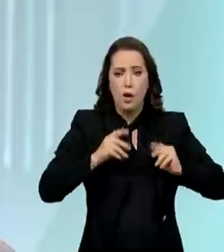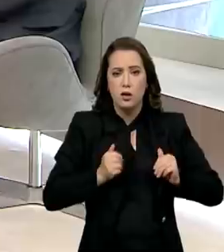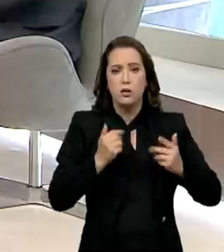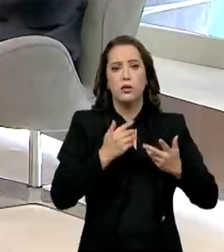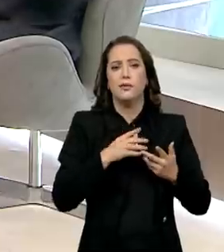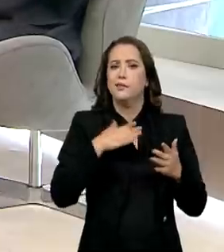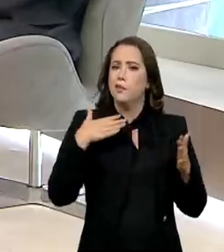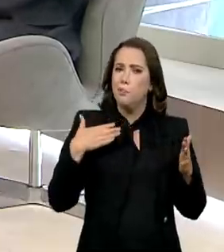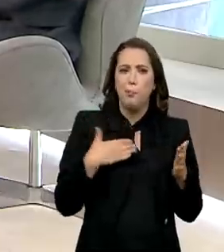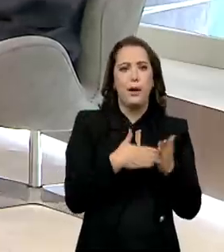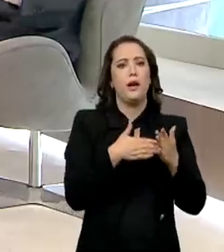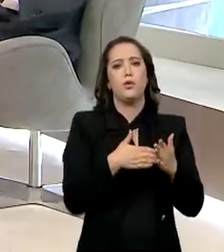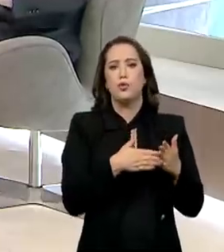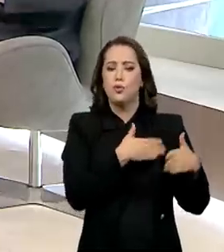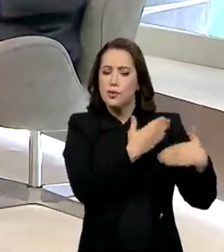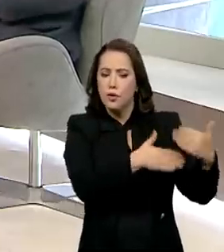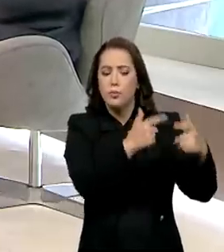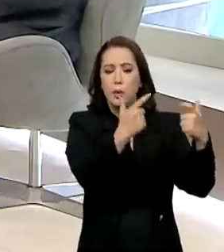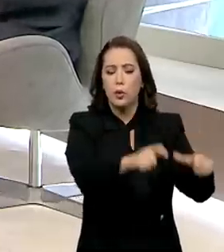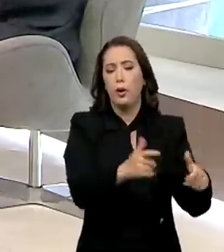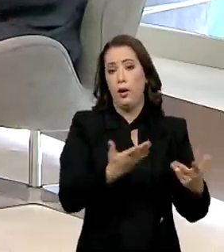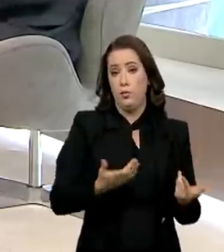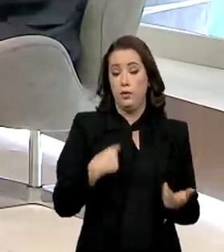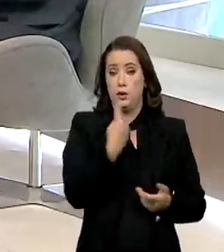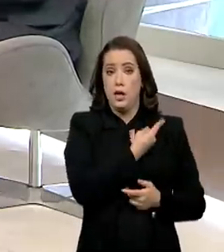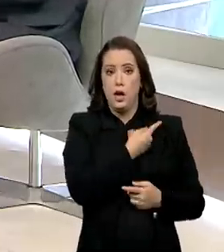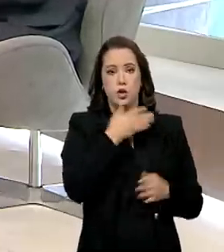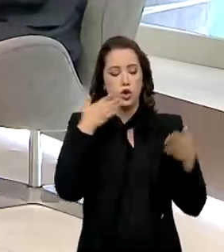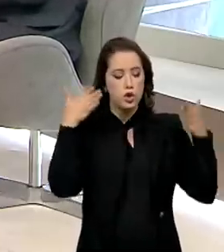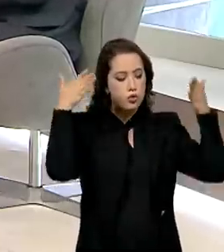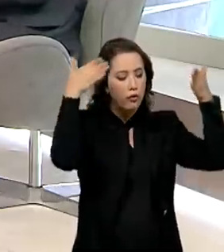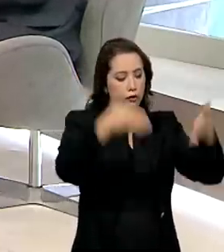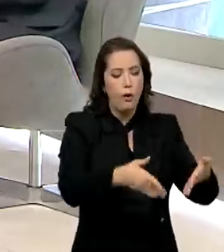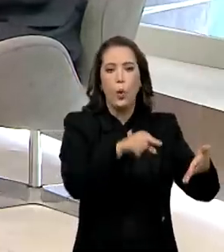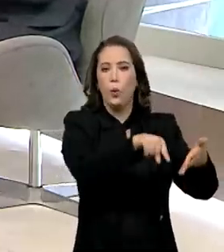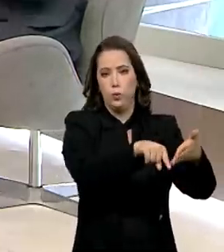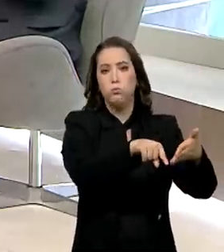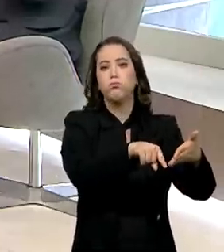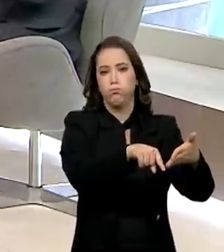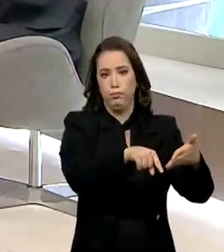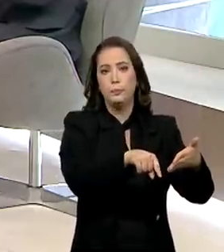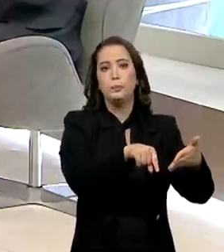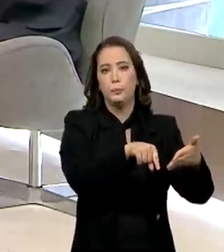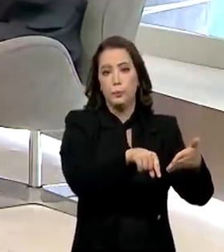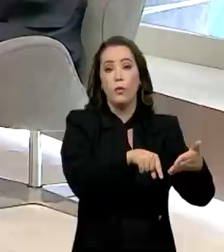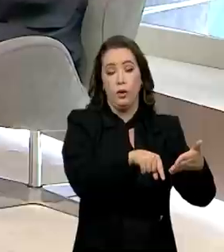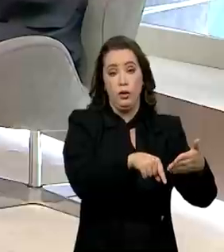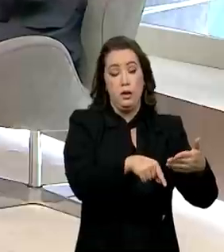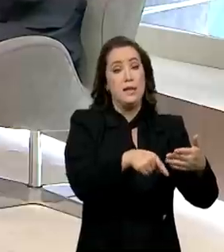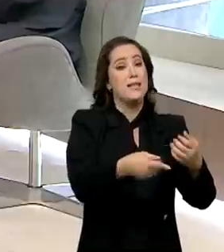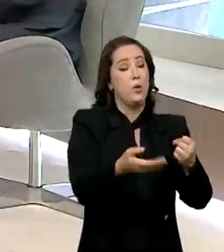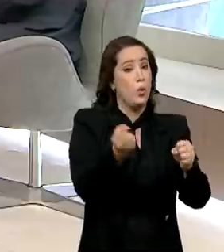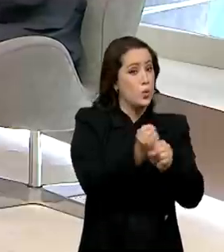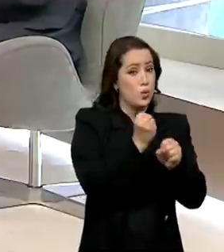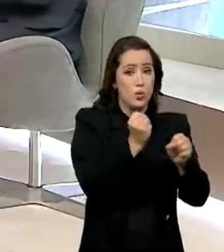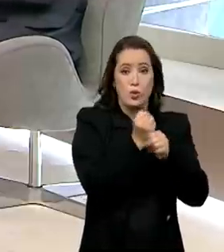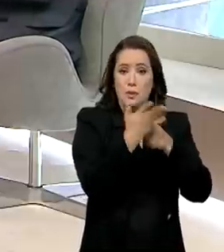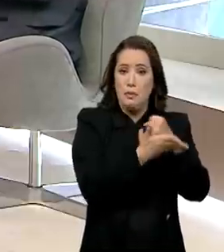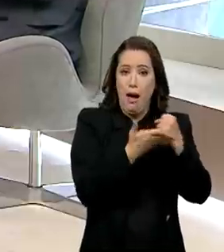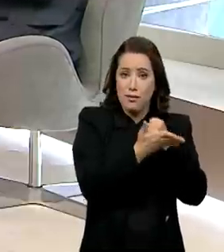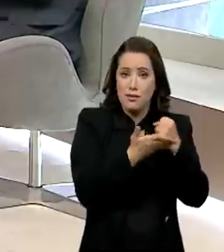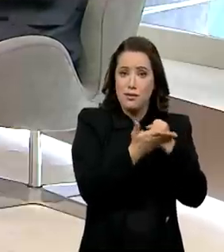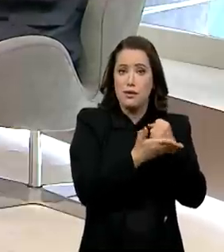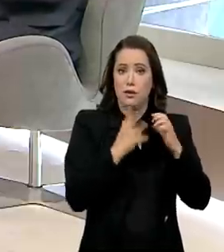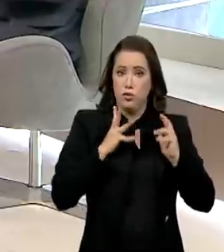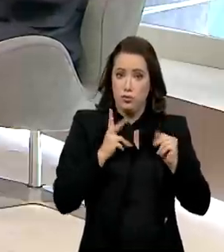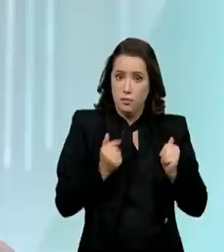educação, para desenvolvimento regional. E a gente está atacando de frente isso agora. E como é que a gente faz isso? Como é que a gente consegue resolver